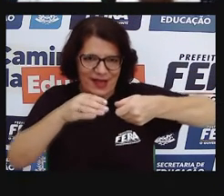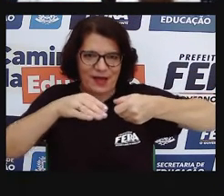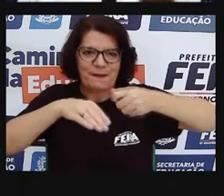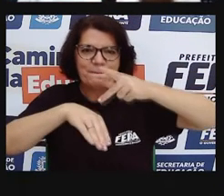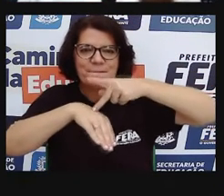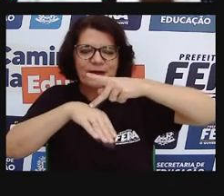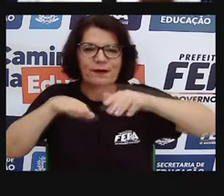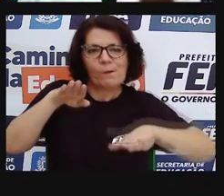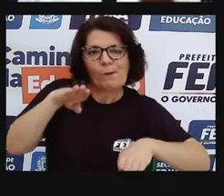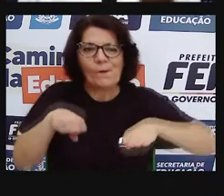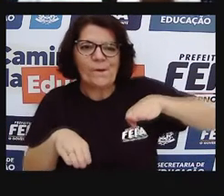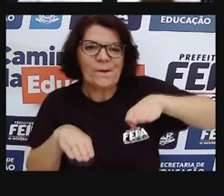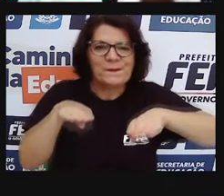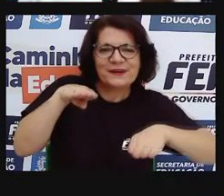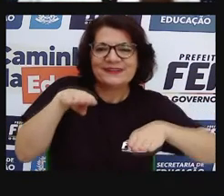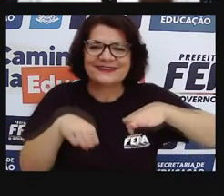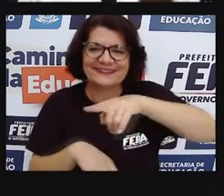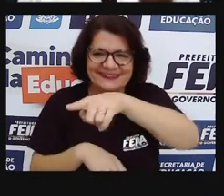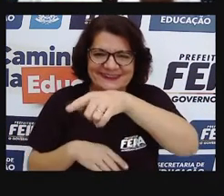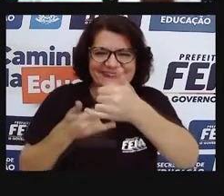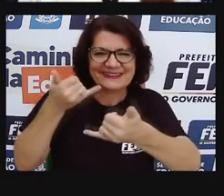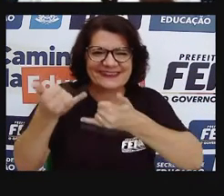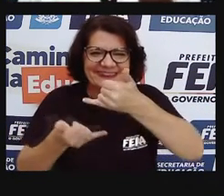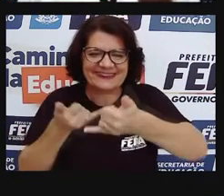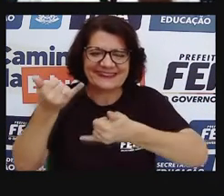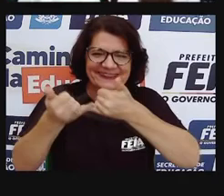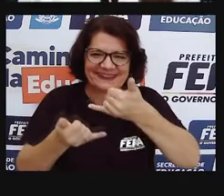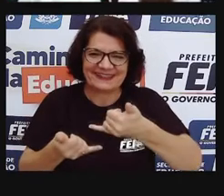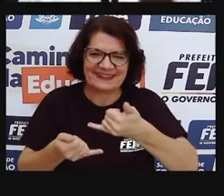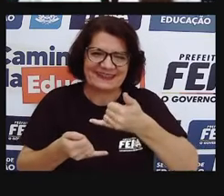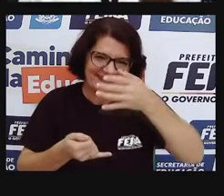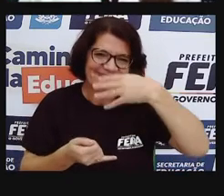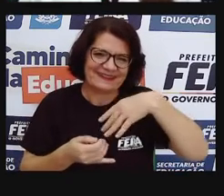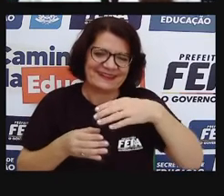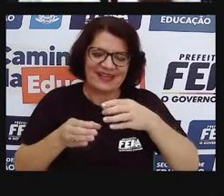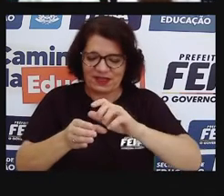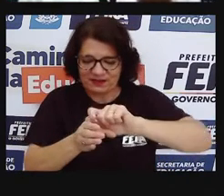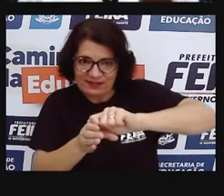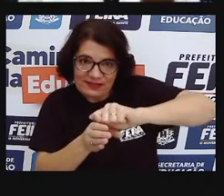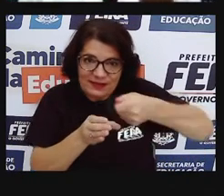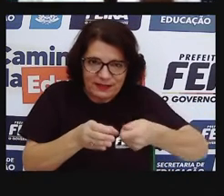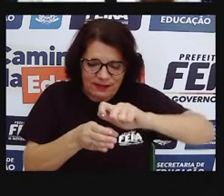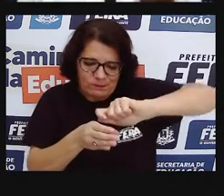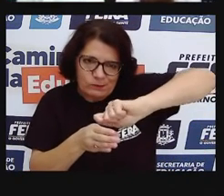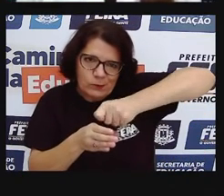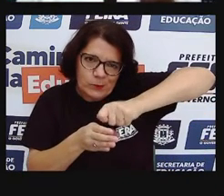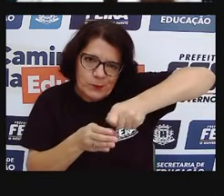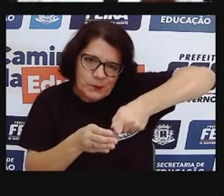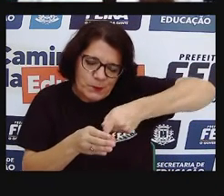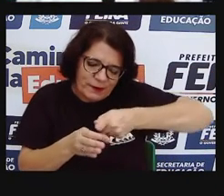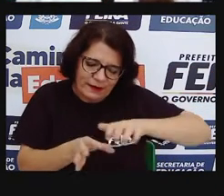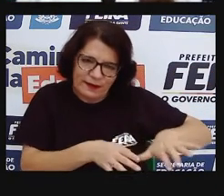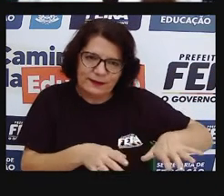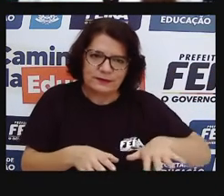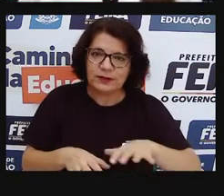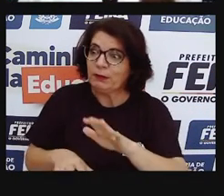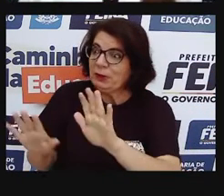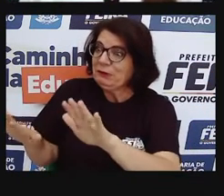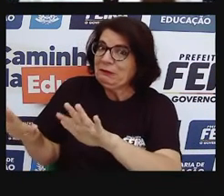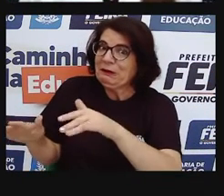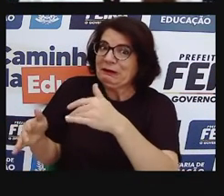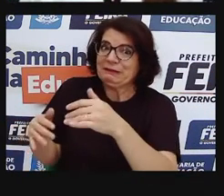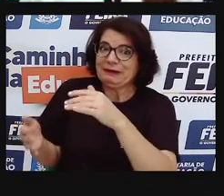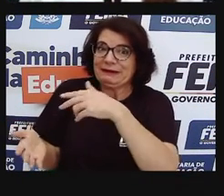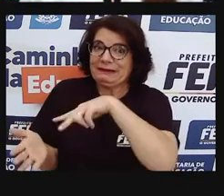pra colocar, e hoje a gente vê o desespero das pessoas quando vê uma criança brincando com pé de lata, vai cair! E fica